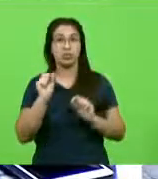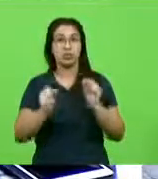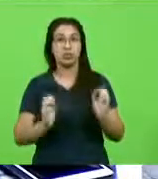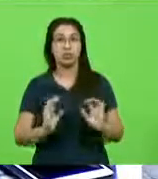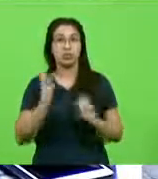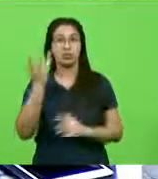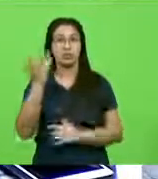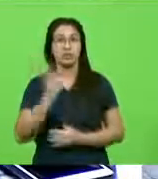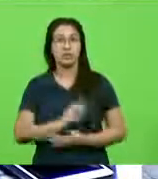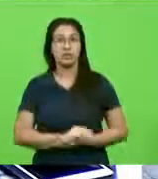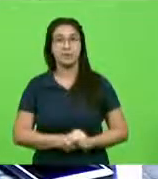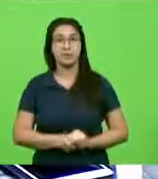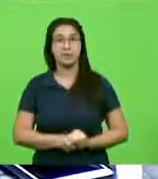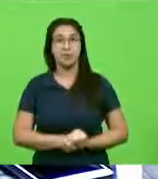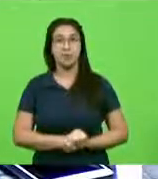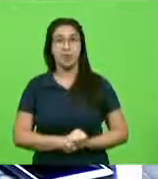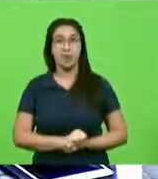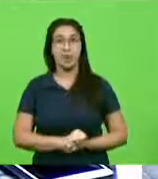Santa Catarina.